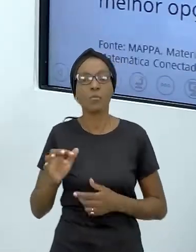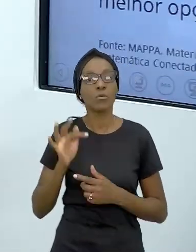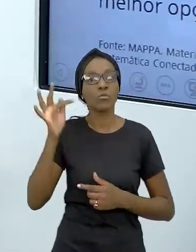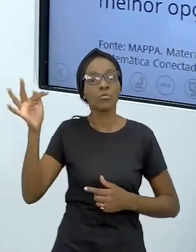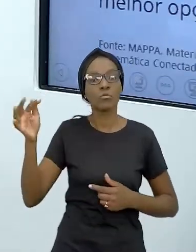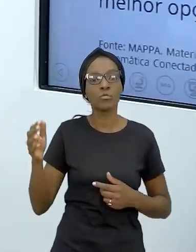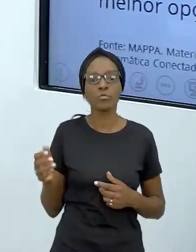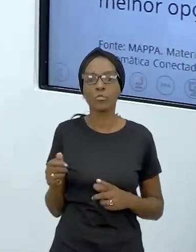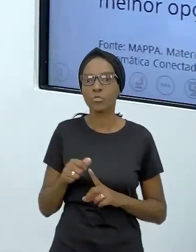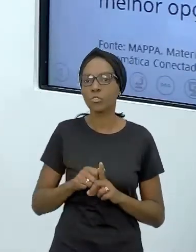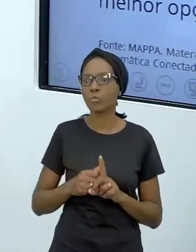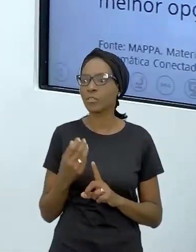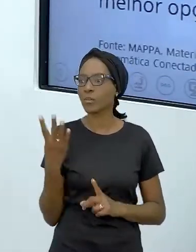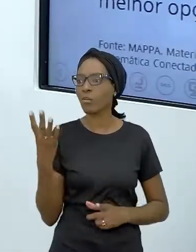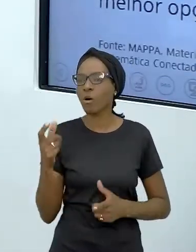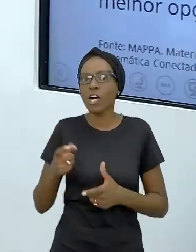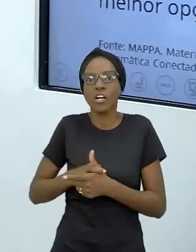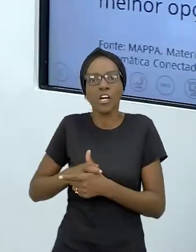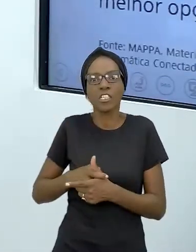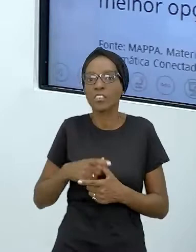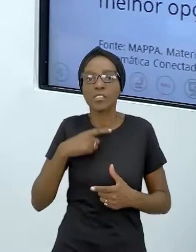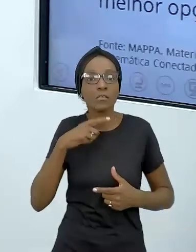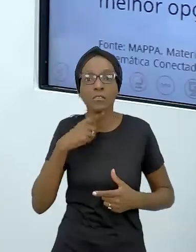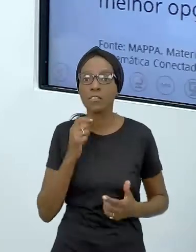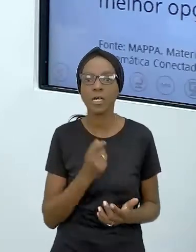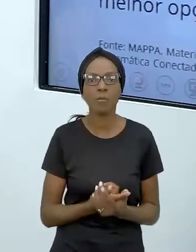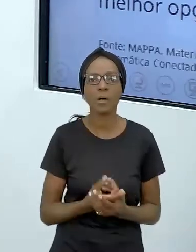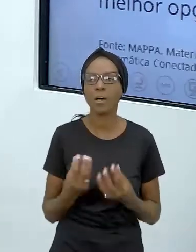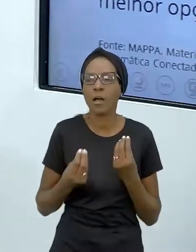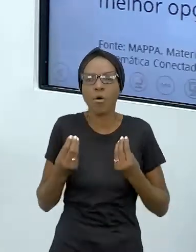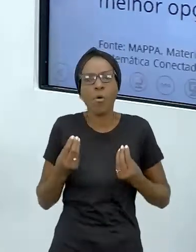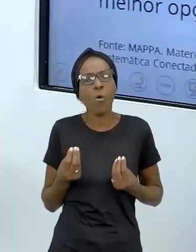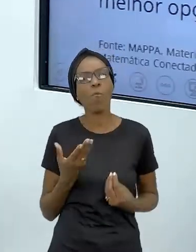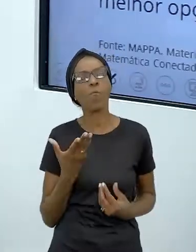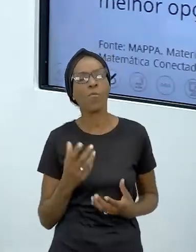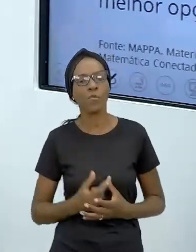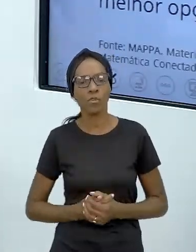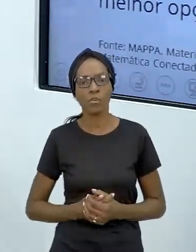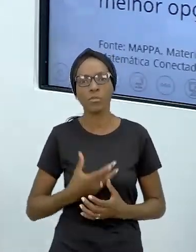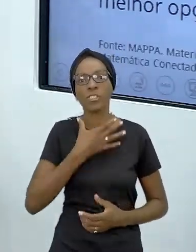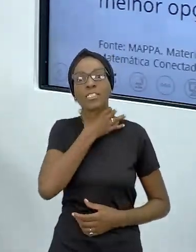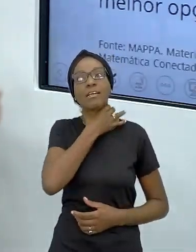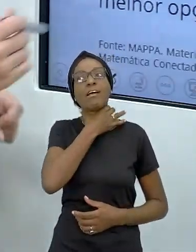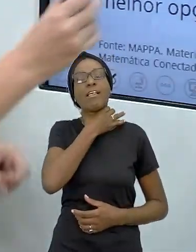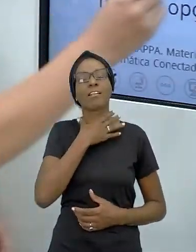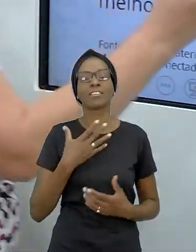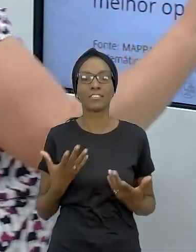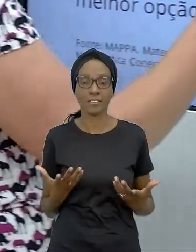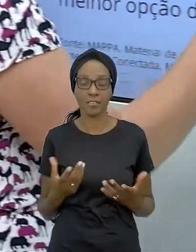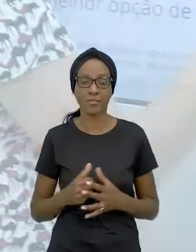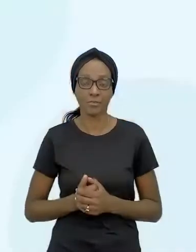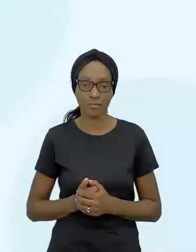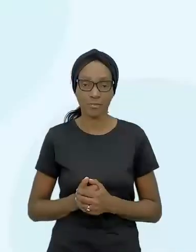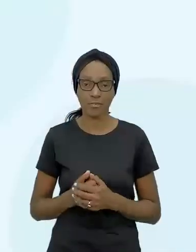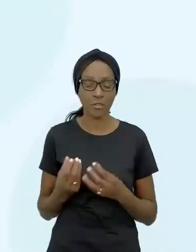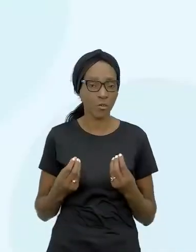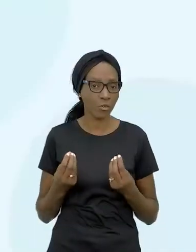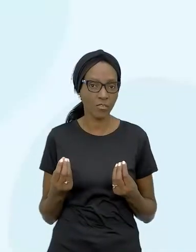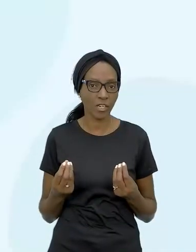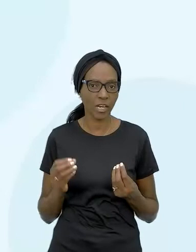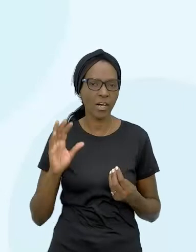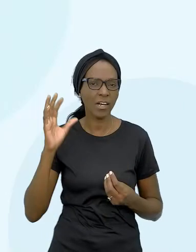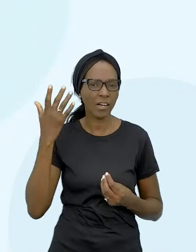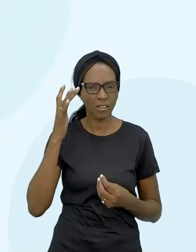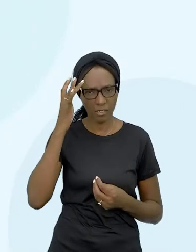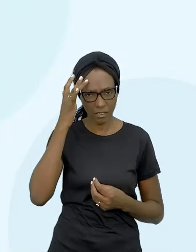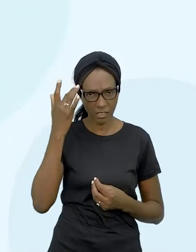4 ou 5 meses que a gente não tem como pagar e a gente tá com a corda no pescoço, como diz aí o ditado popular. E por que acham que isso acontece,